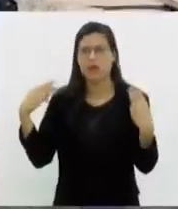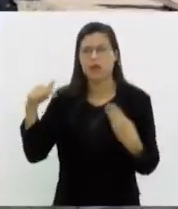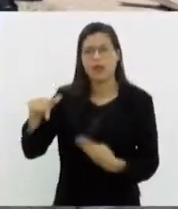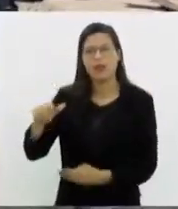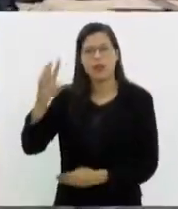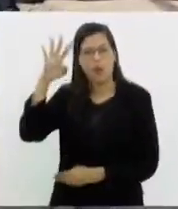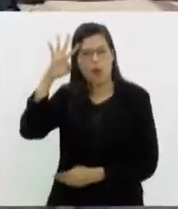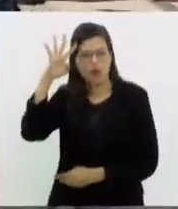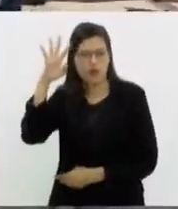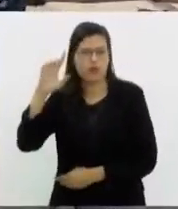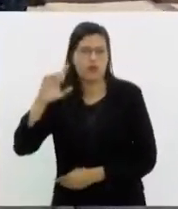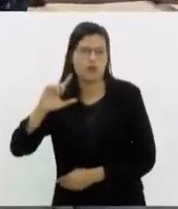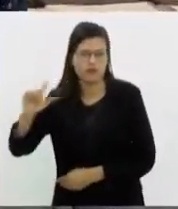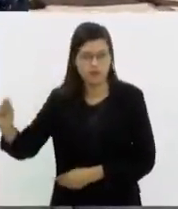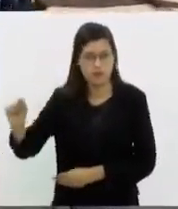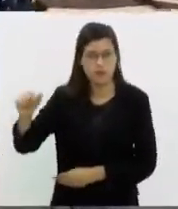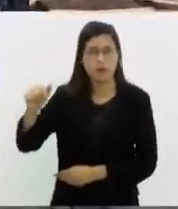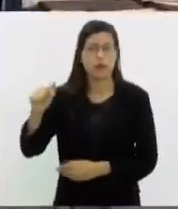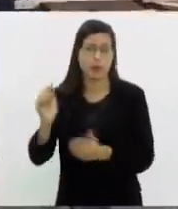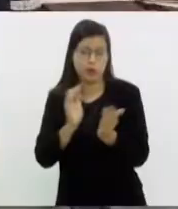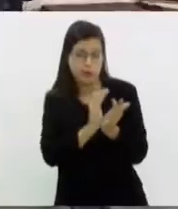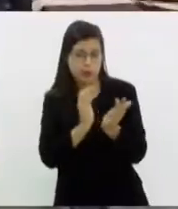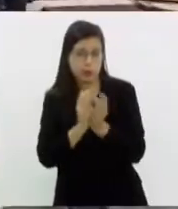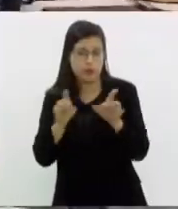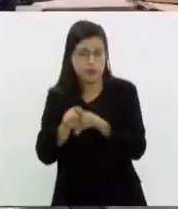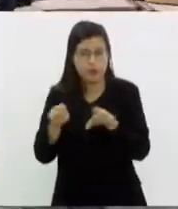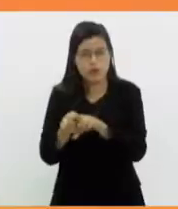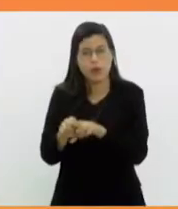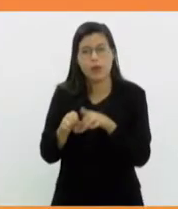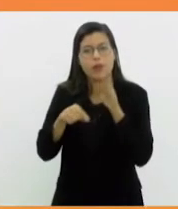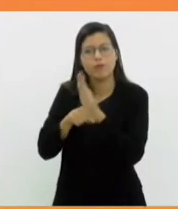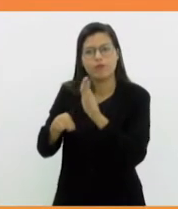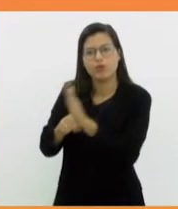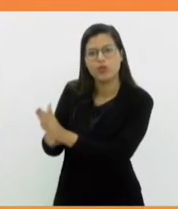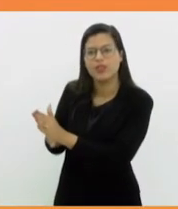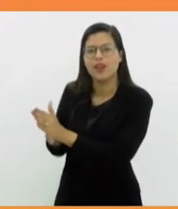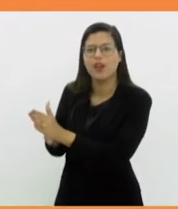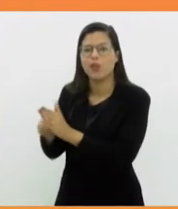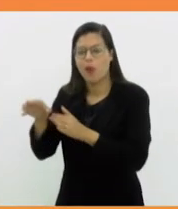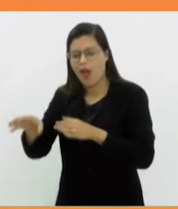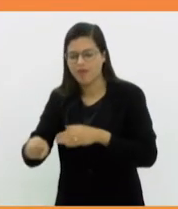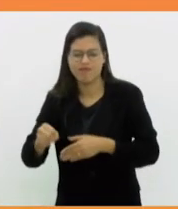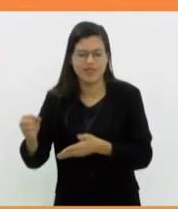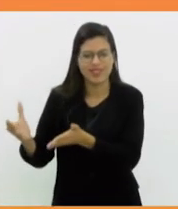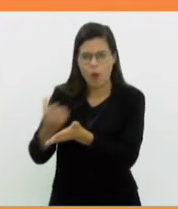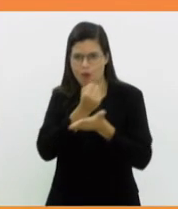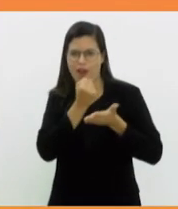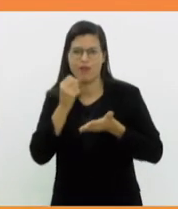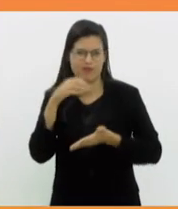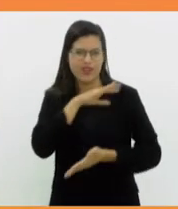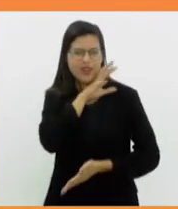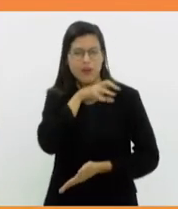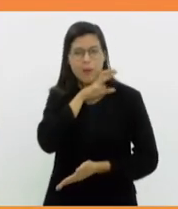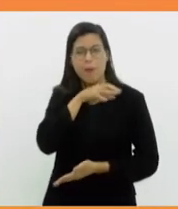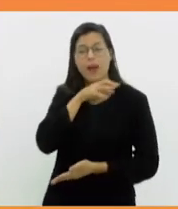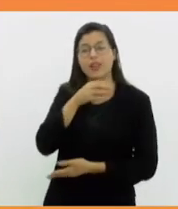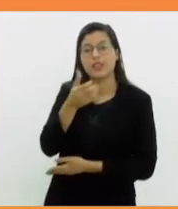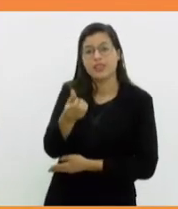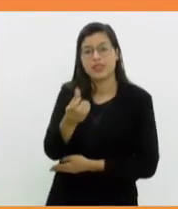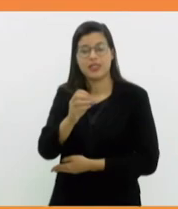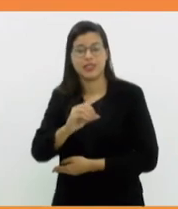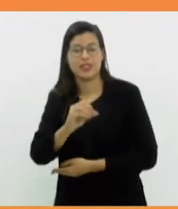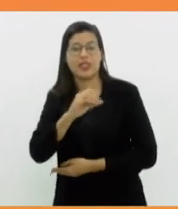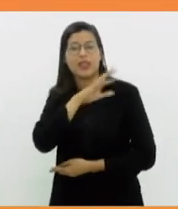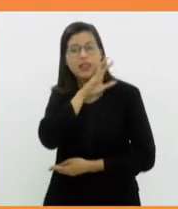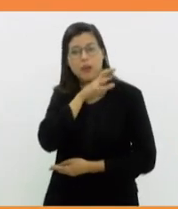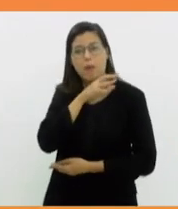última quarta. Equipes vêm auxiliando também no resgate de animais. Em apenas um dia de atividades, cerca de 60 animais, entre gatos